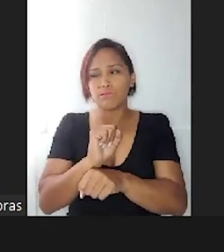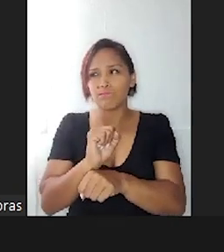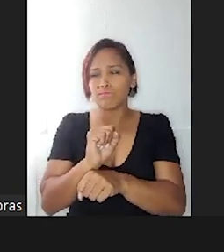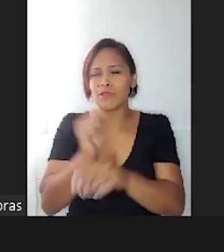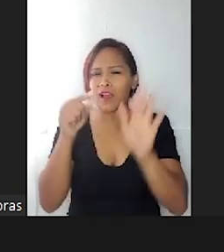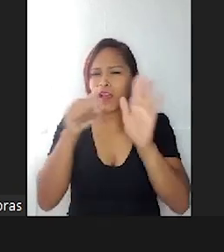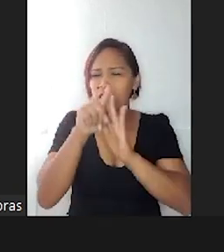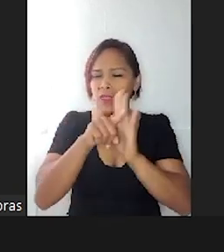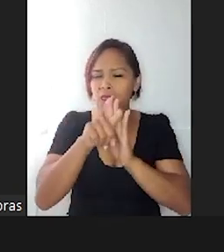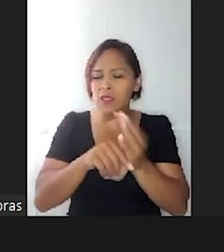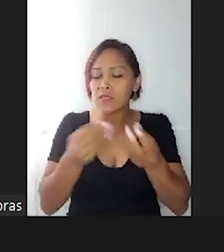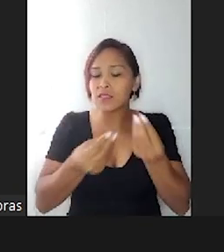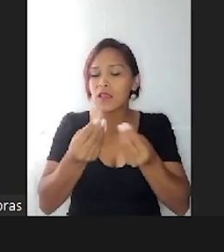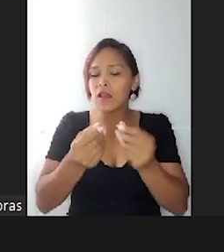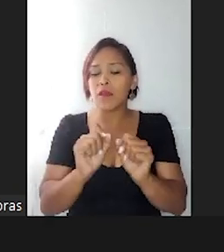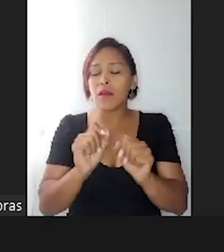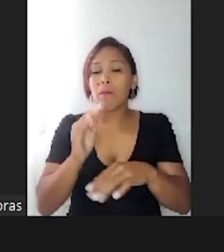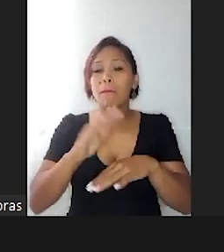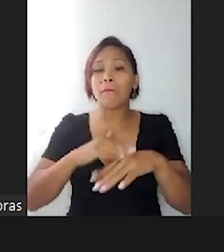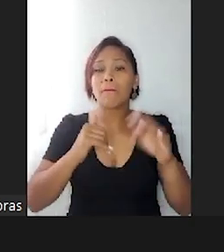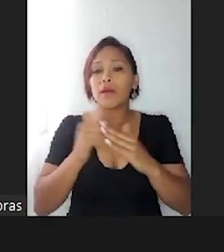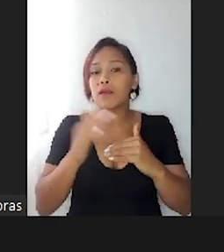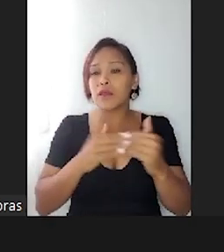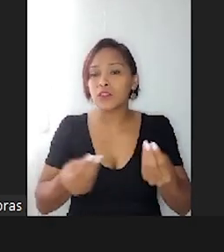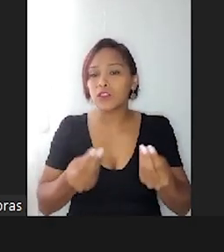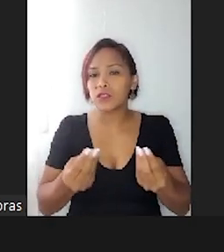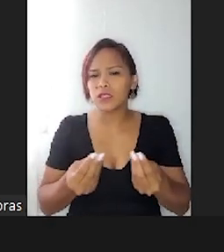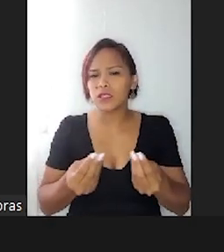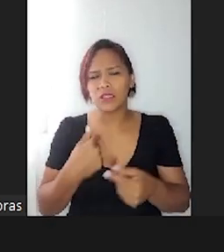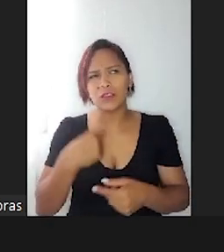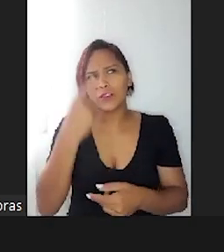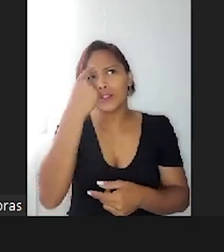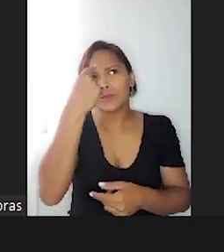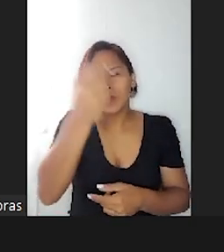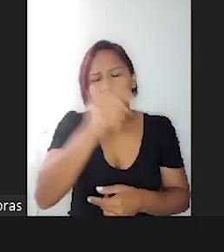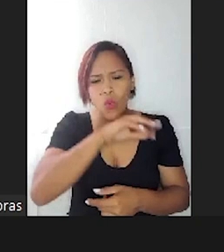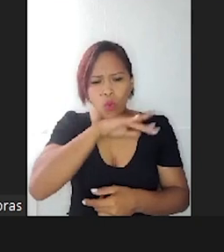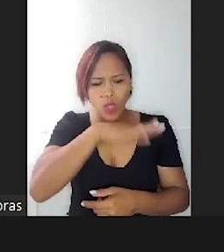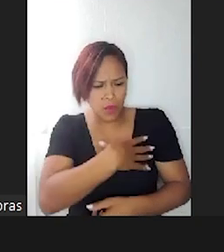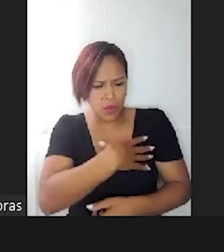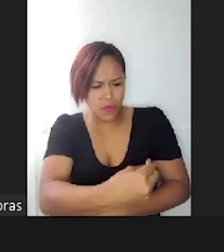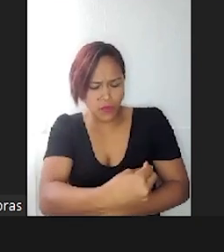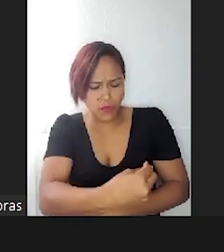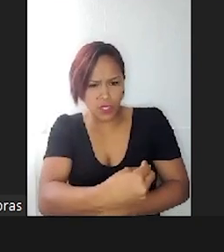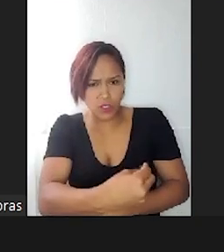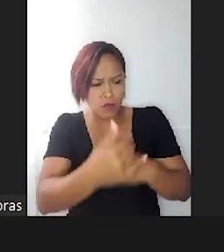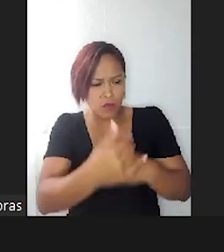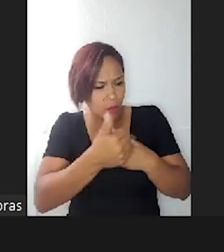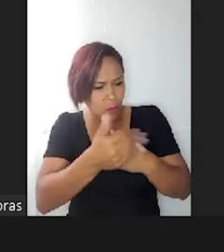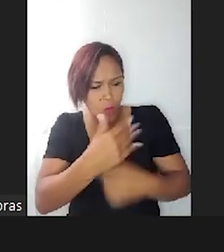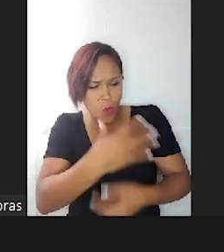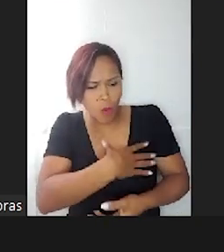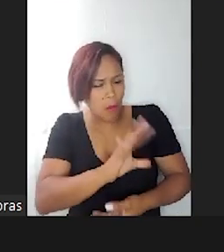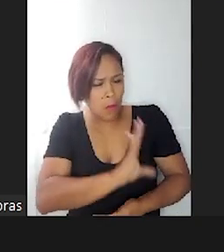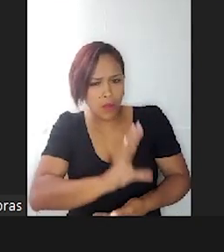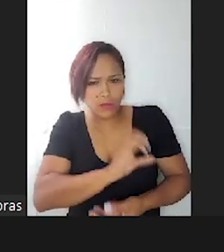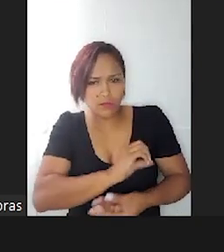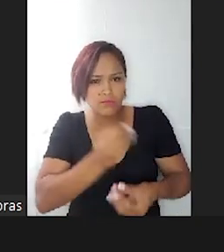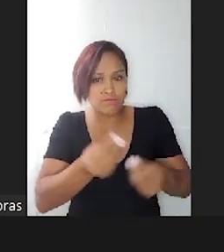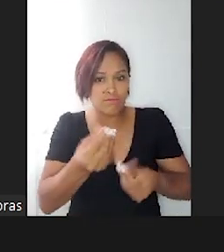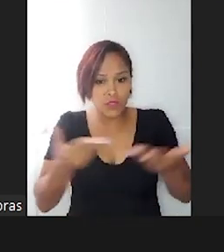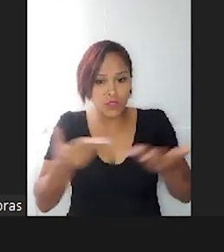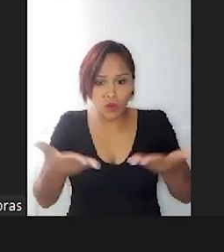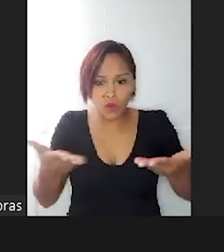Espera aí, eu estou pensando mal do meu filho. Eu estou aqui buscando